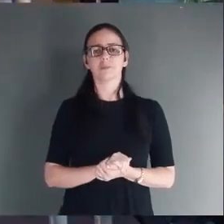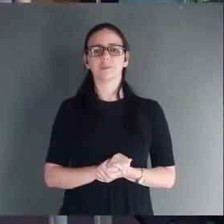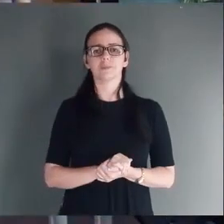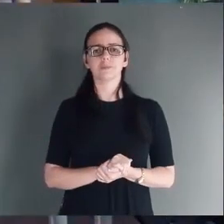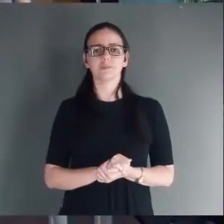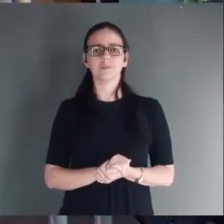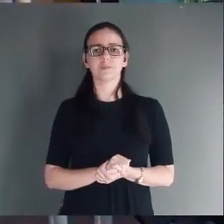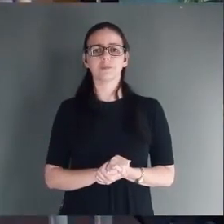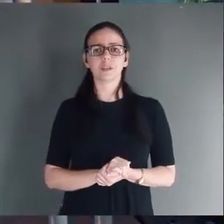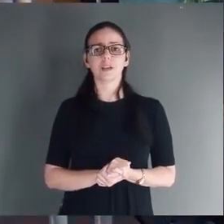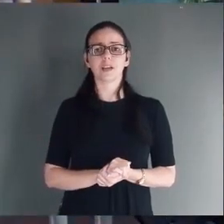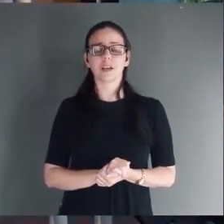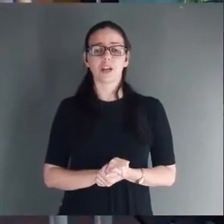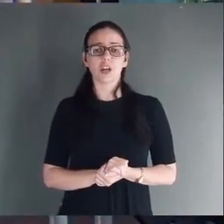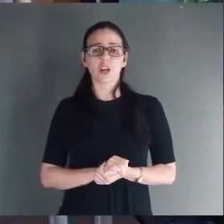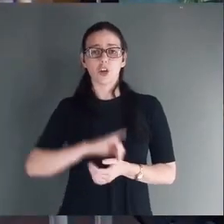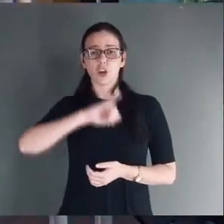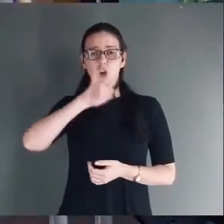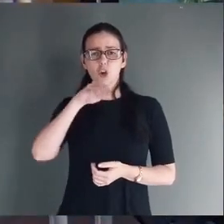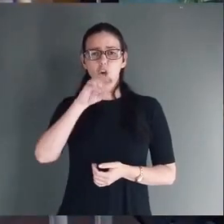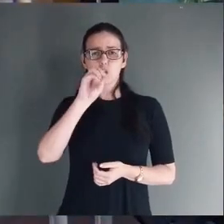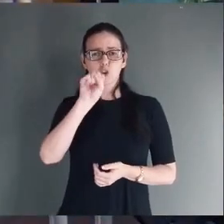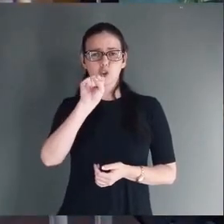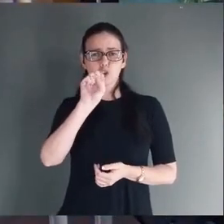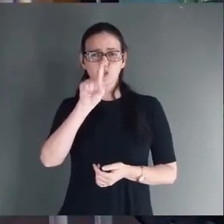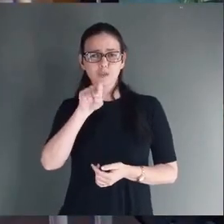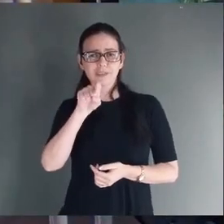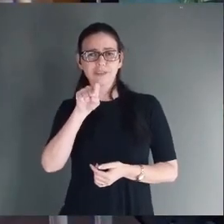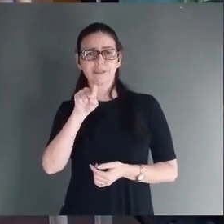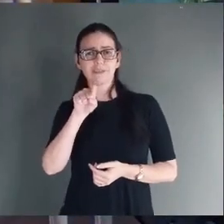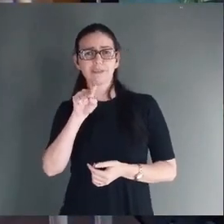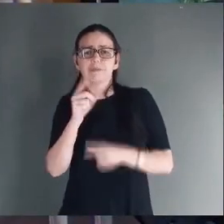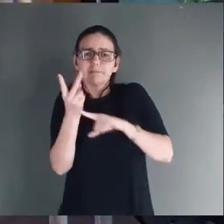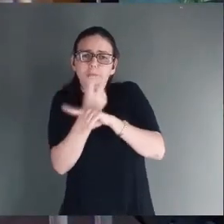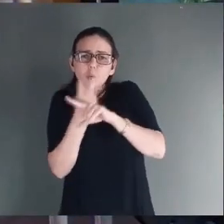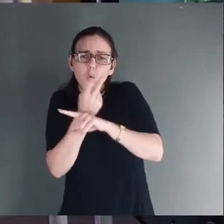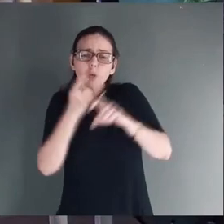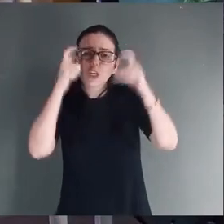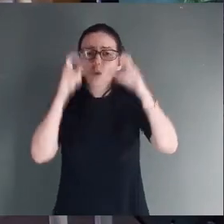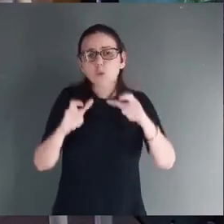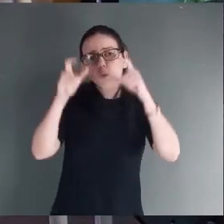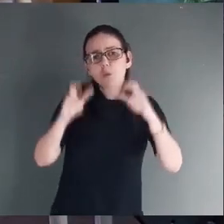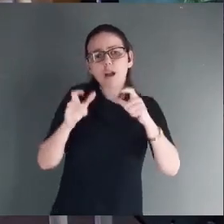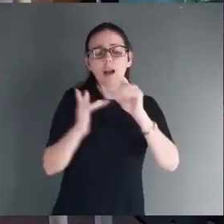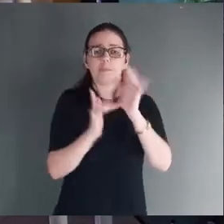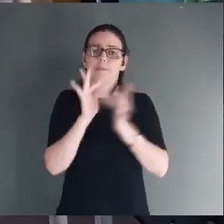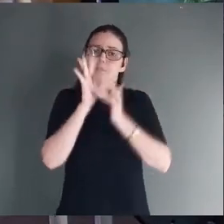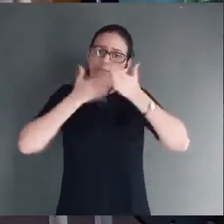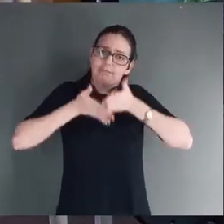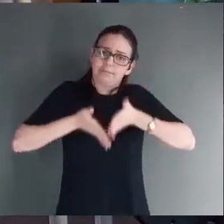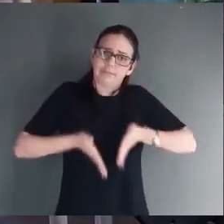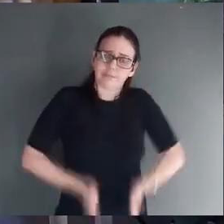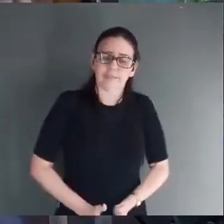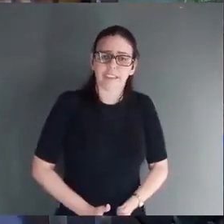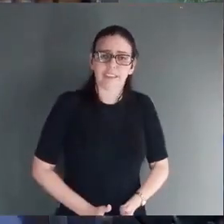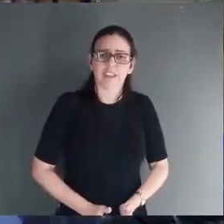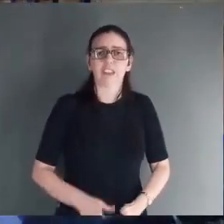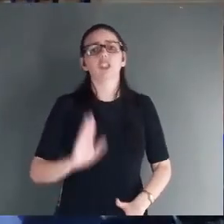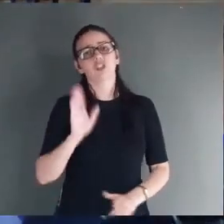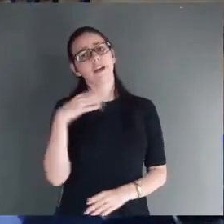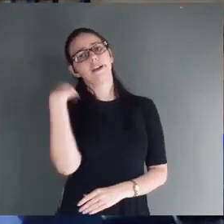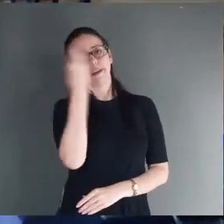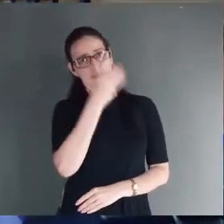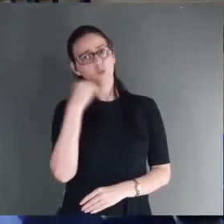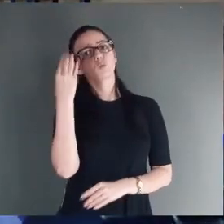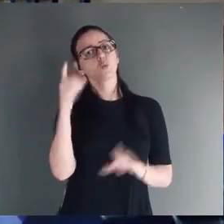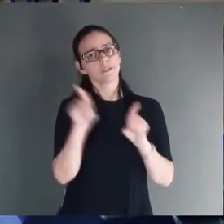tentativa de José achar um lugar, para que Jesus pudesse nascer. E como foi cantado aqui,